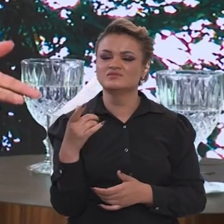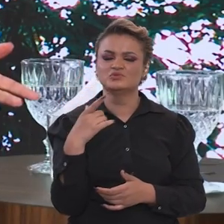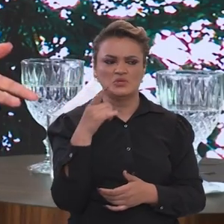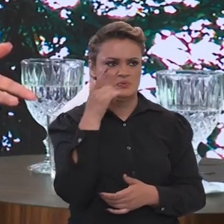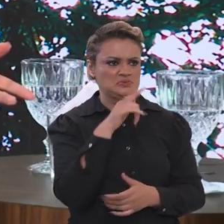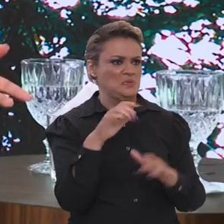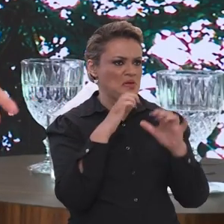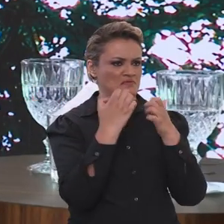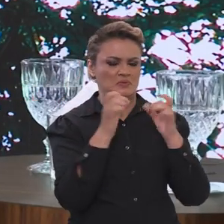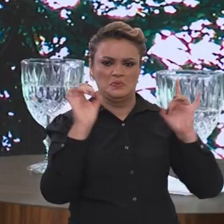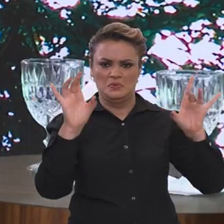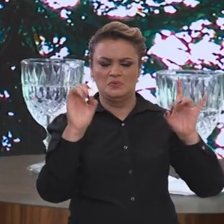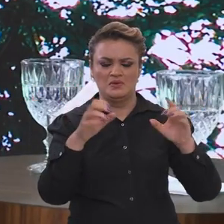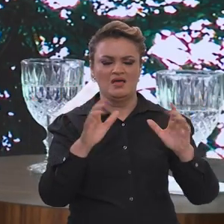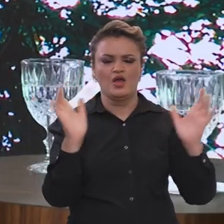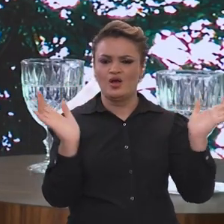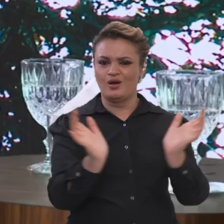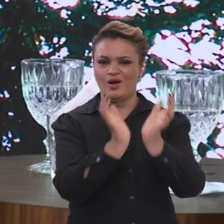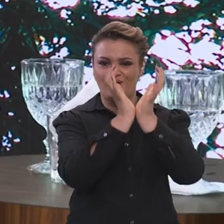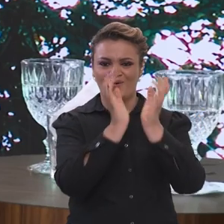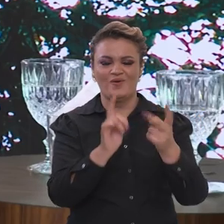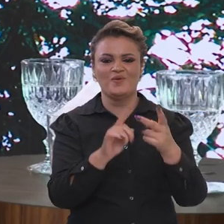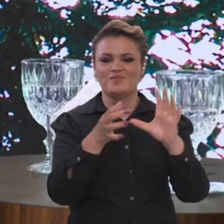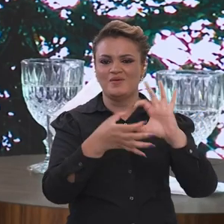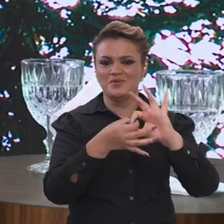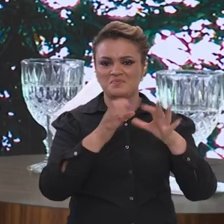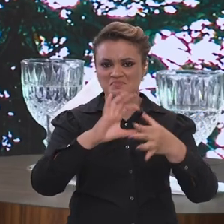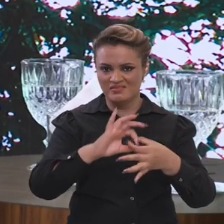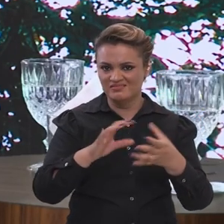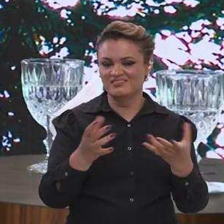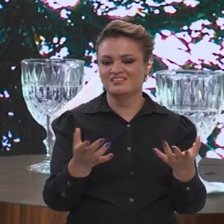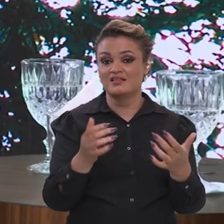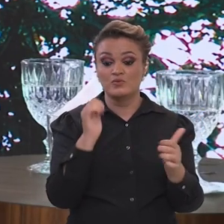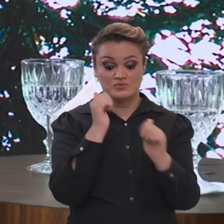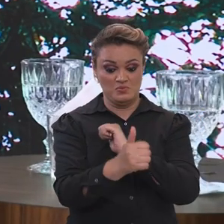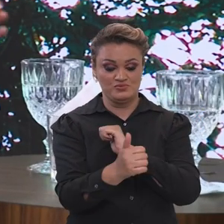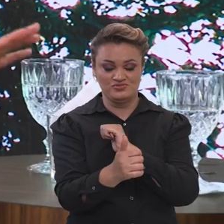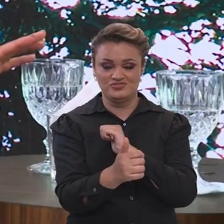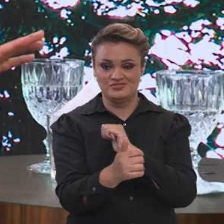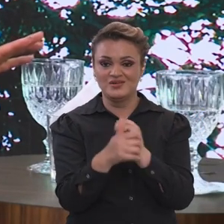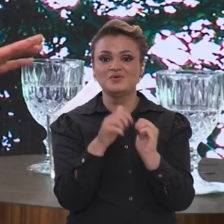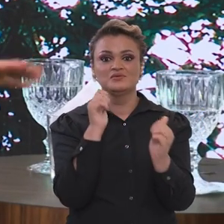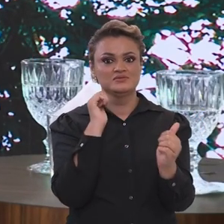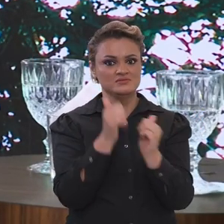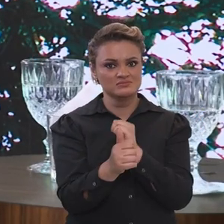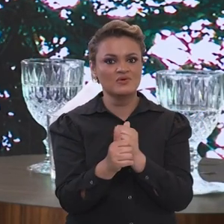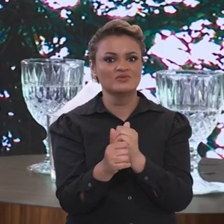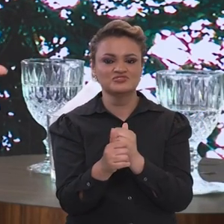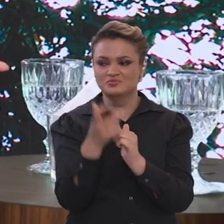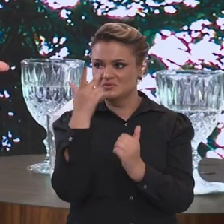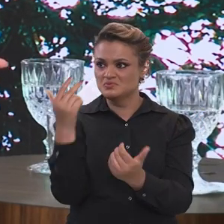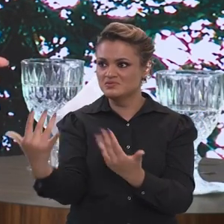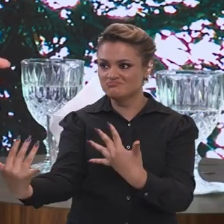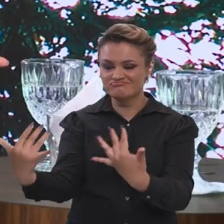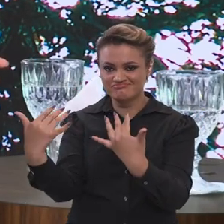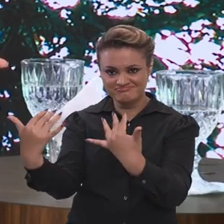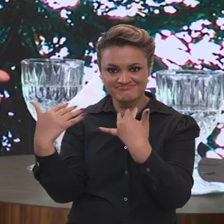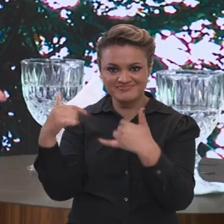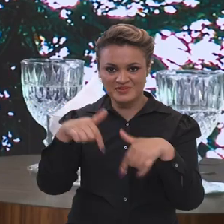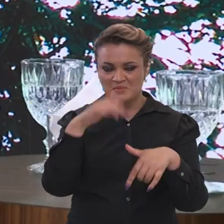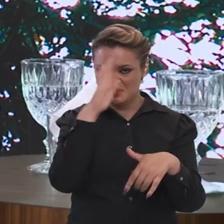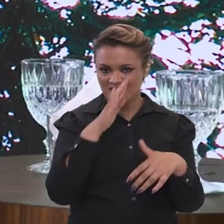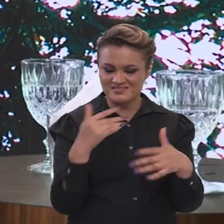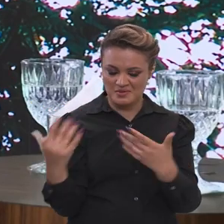já recebeu grandes eventos, Copa do Mundo, Olimpíada. O esporte por si só já atrai muita